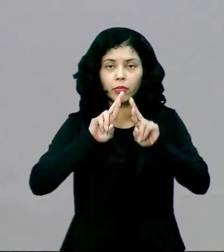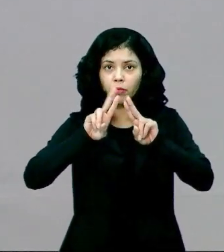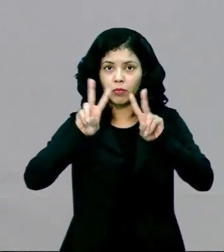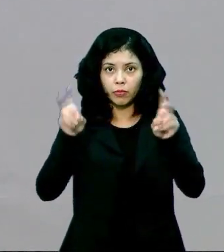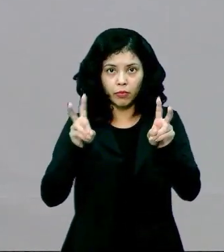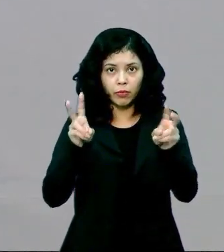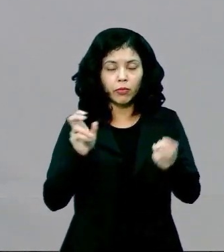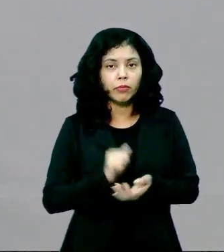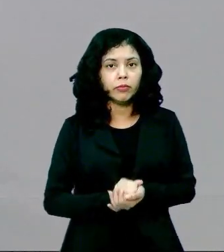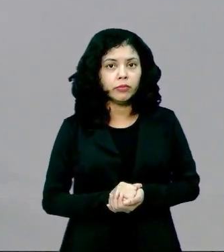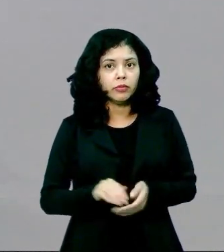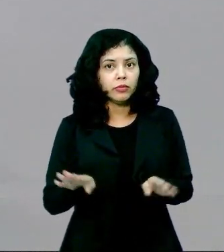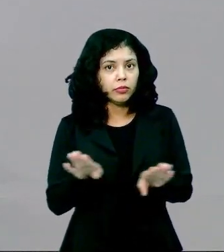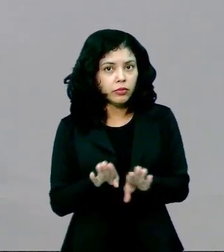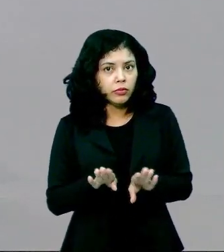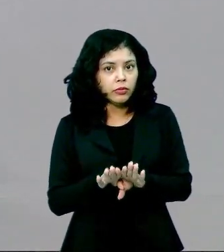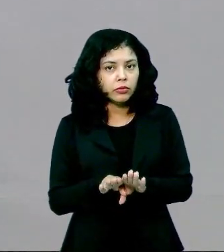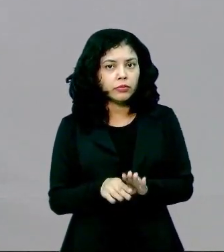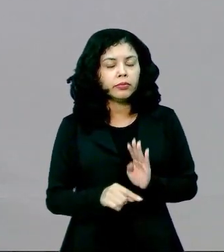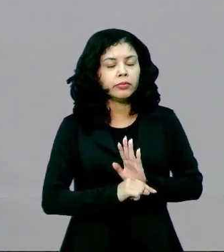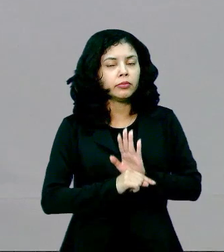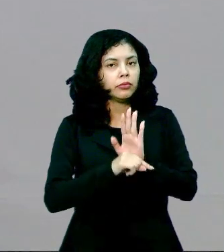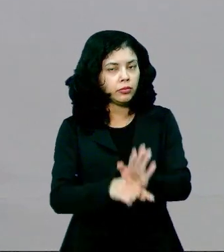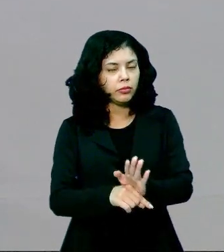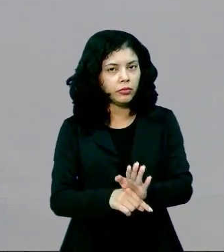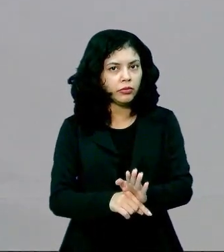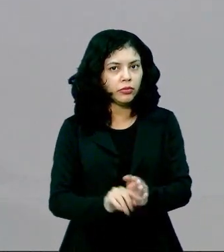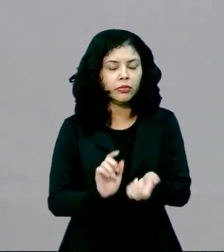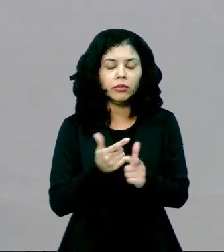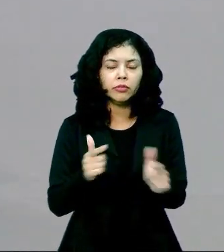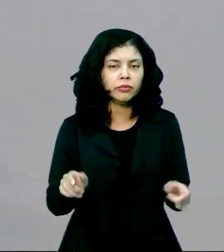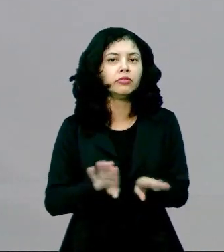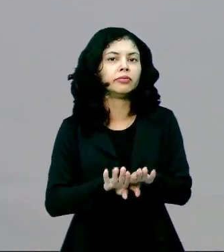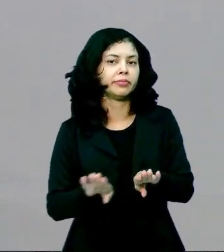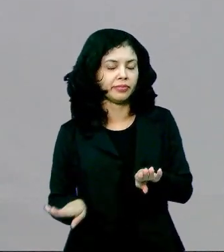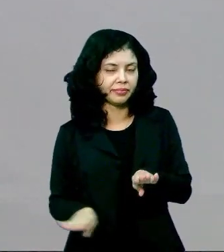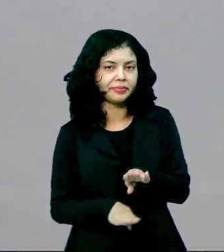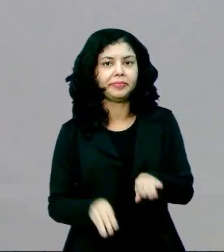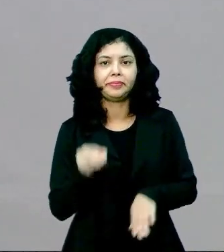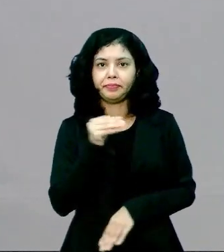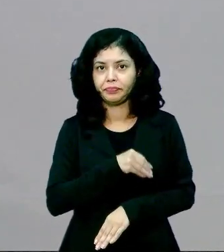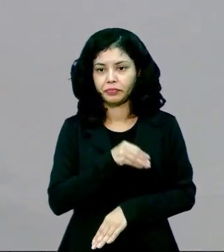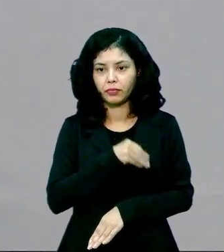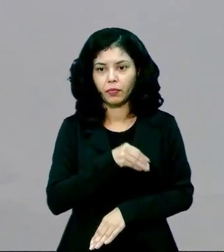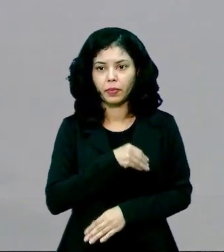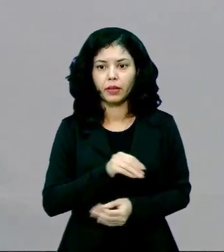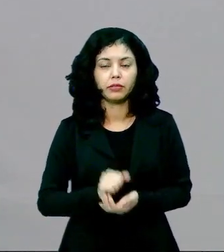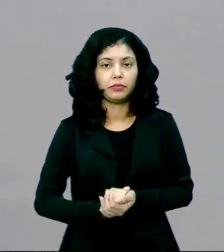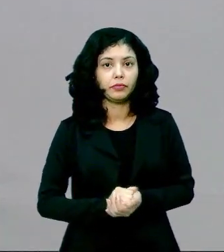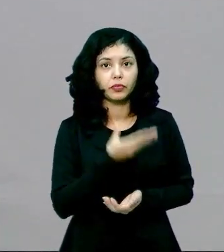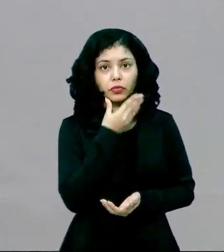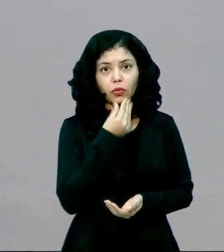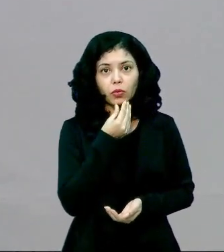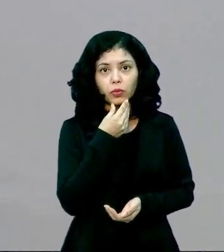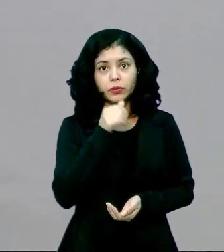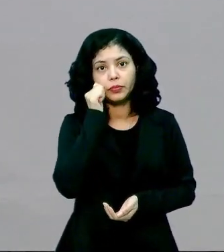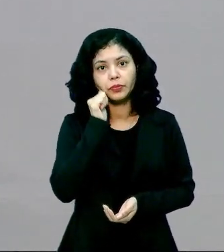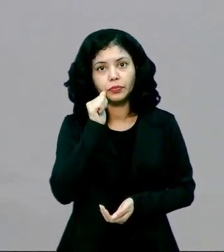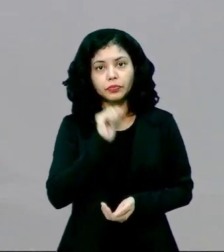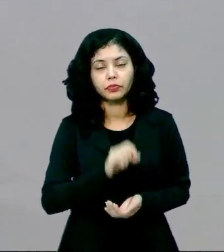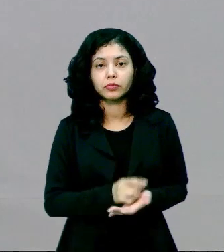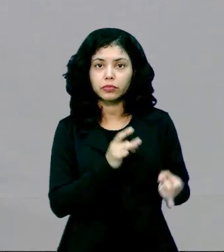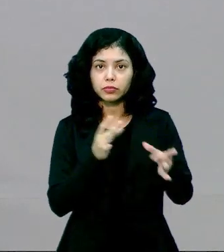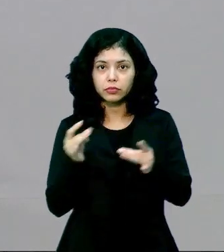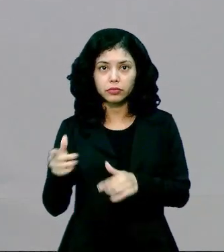respeito do assunto, elas revelam uma desvantagem salarial entre homens e mulheres no